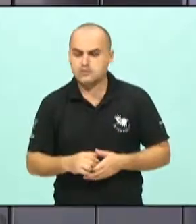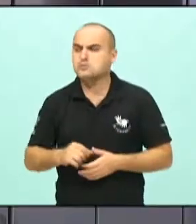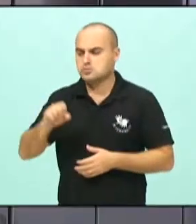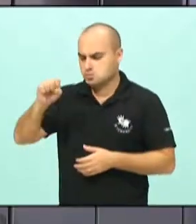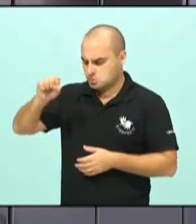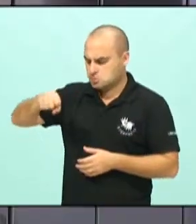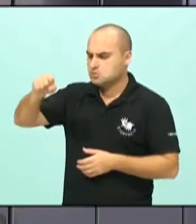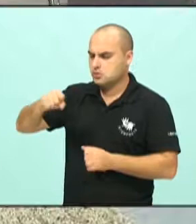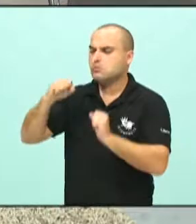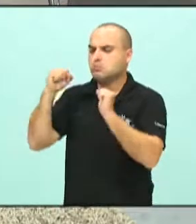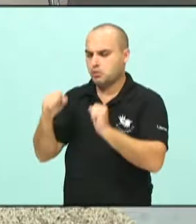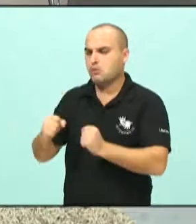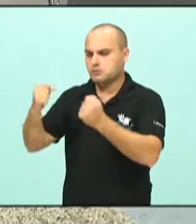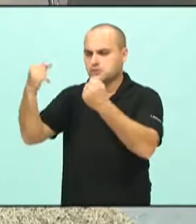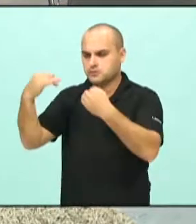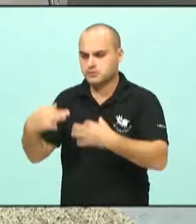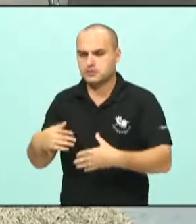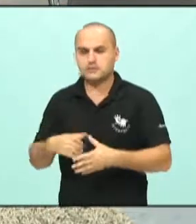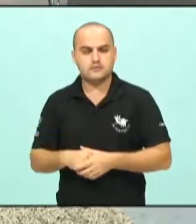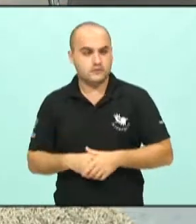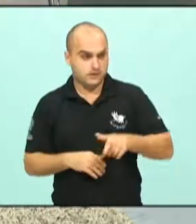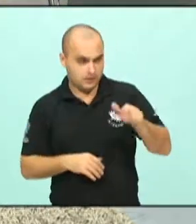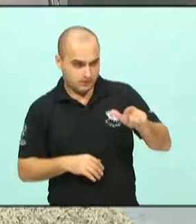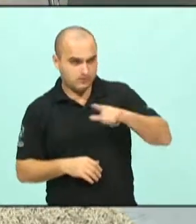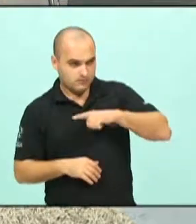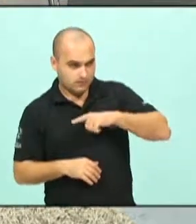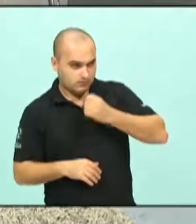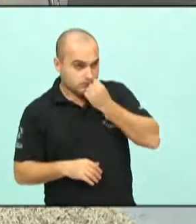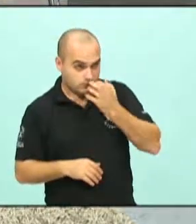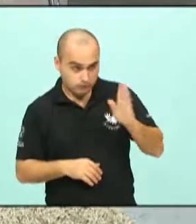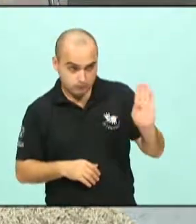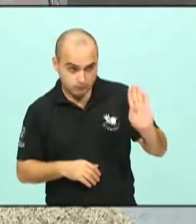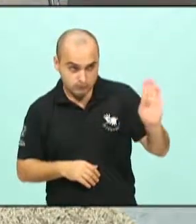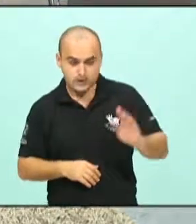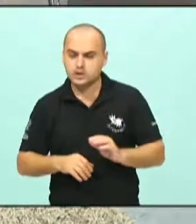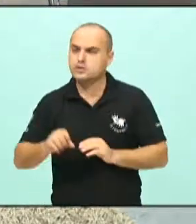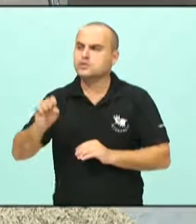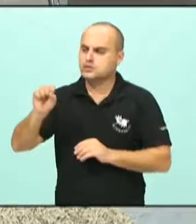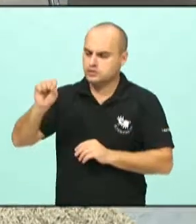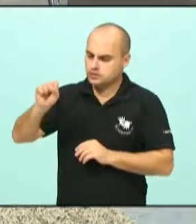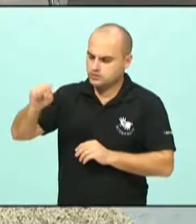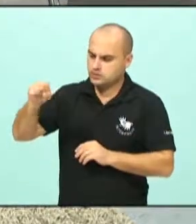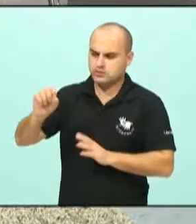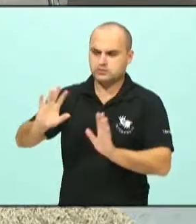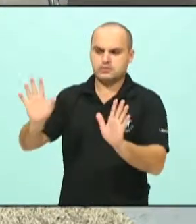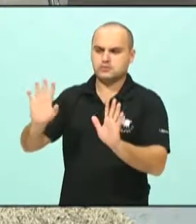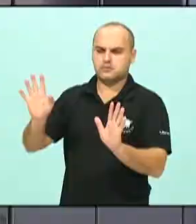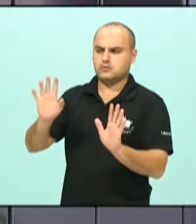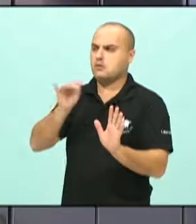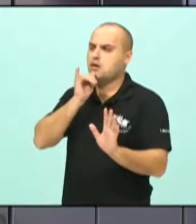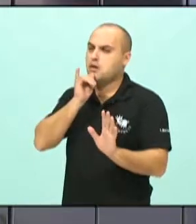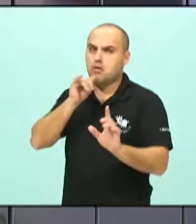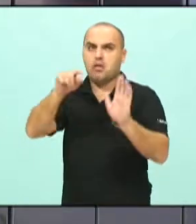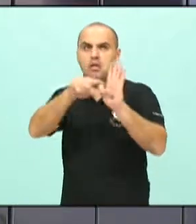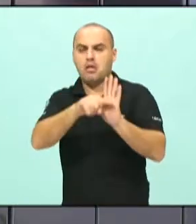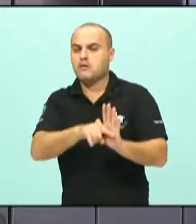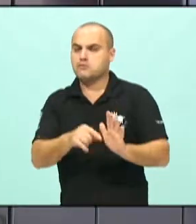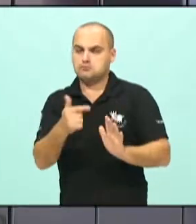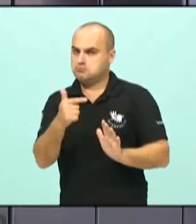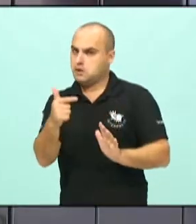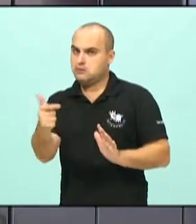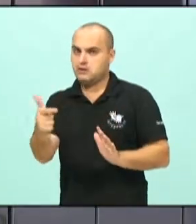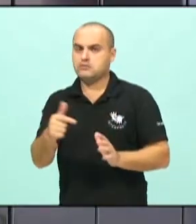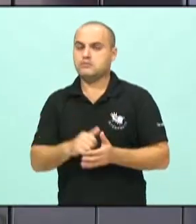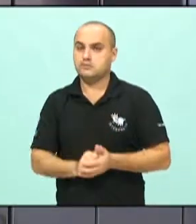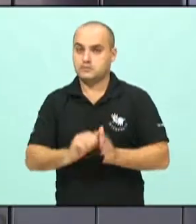algum. Isso é benéfico à coletividade? Eu não vejo de nenhuma forma negativa e quero também acrescentar